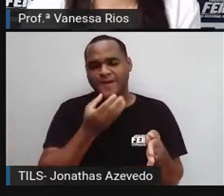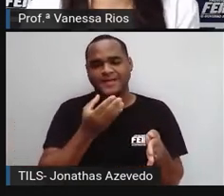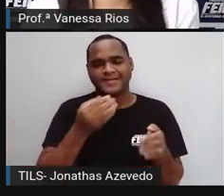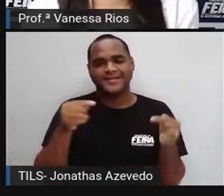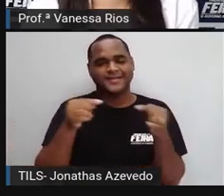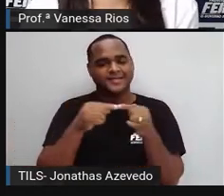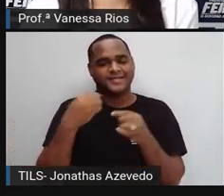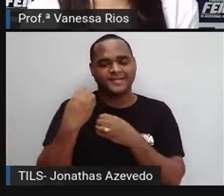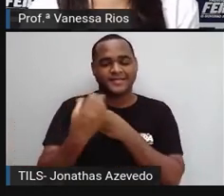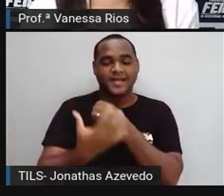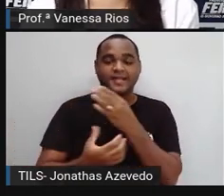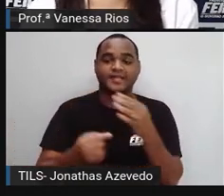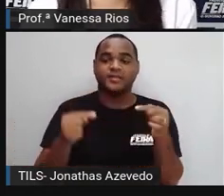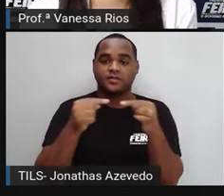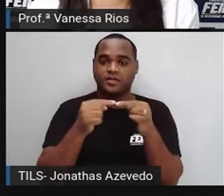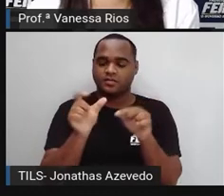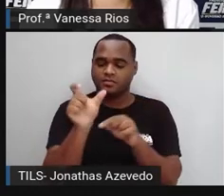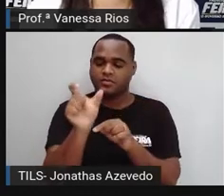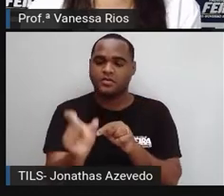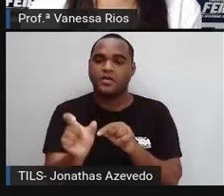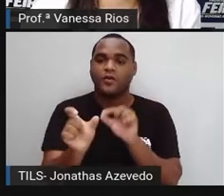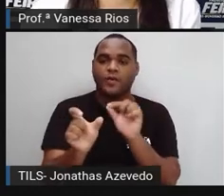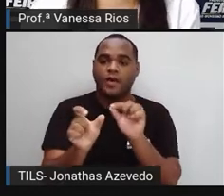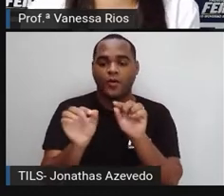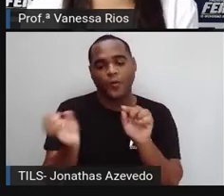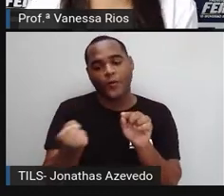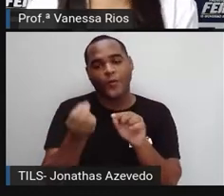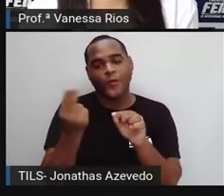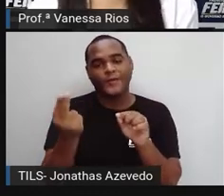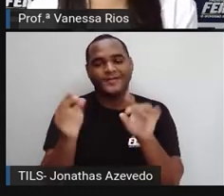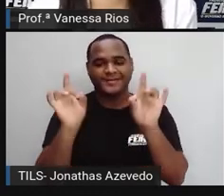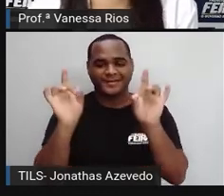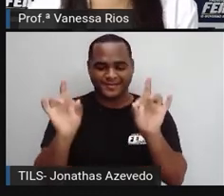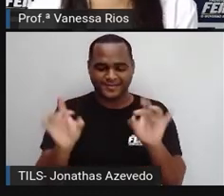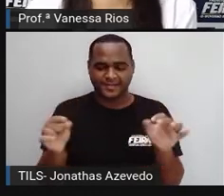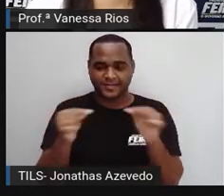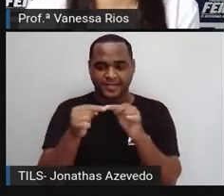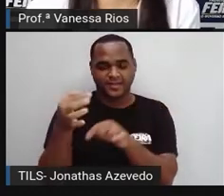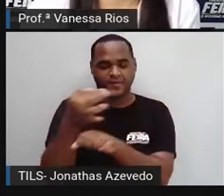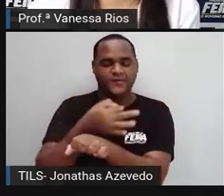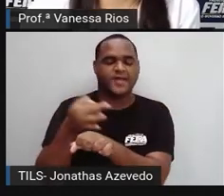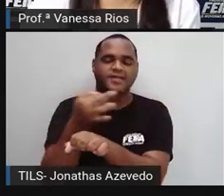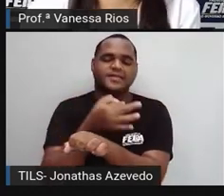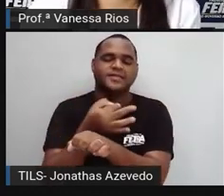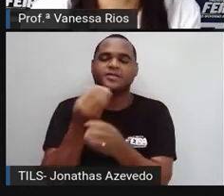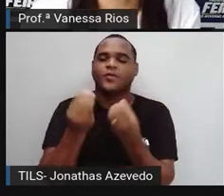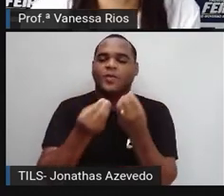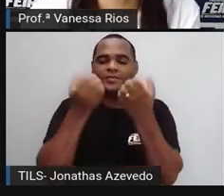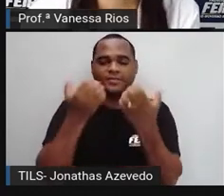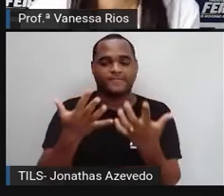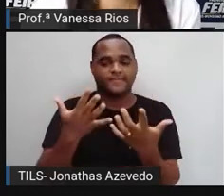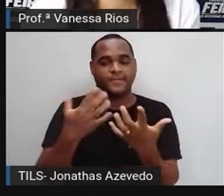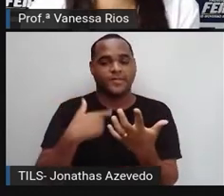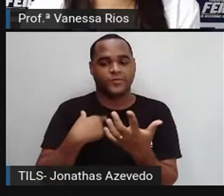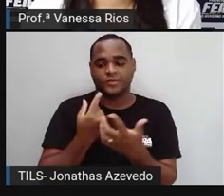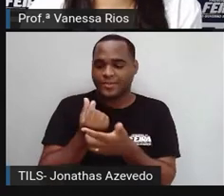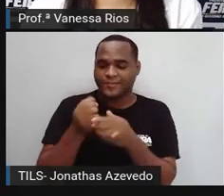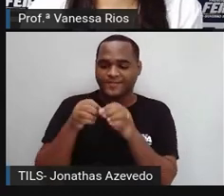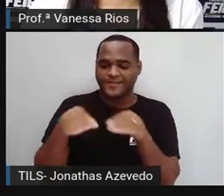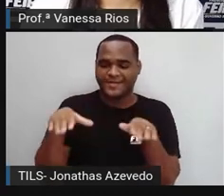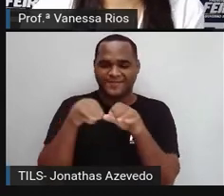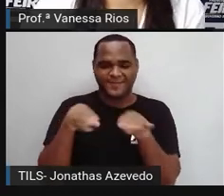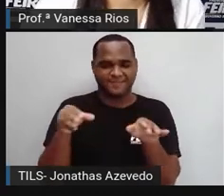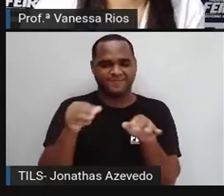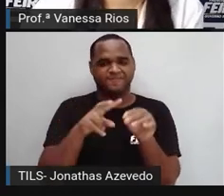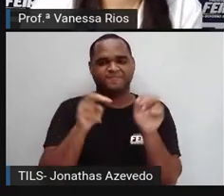atribui aí a característica ou a qualidade de que as férias é o momento que se gasta dinheiro. Quando a Pró traz